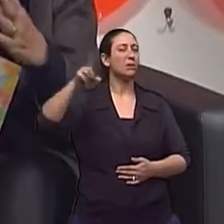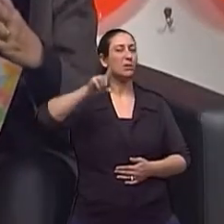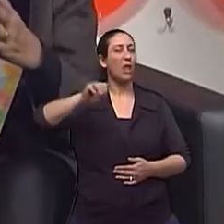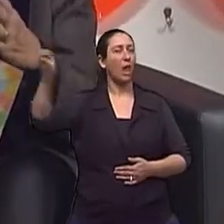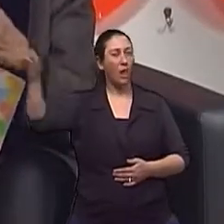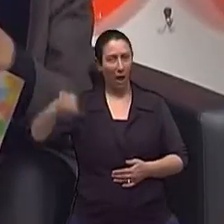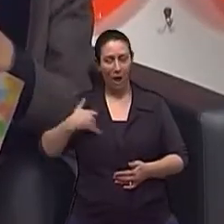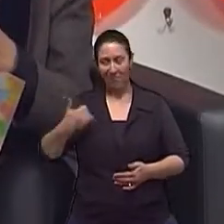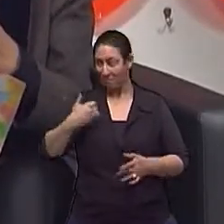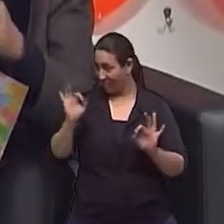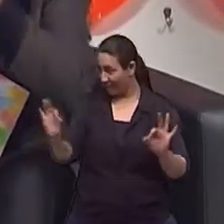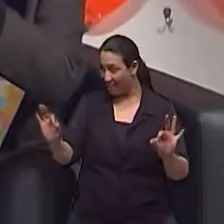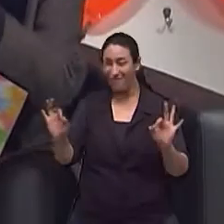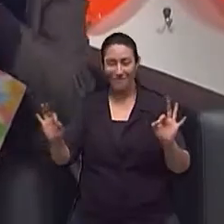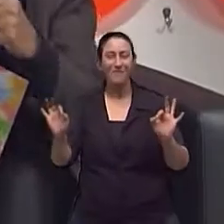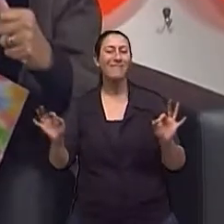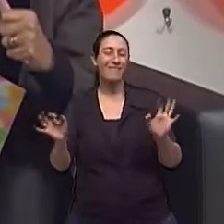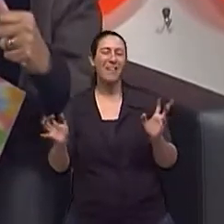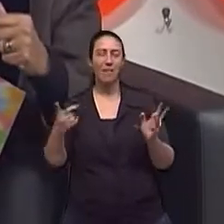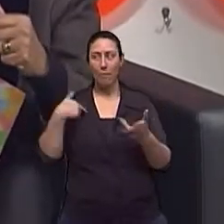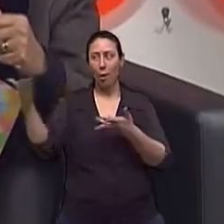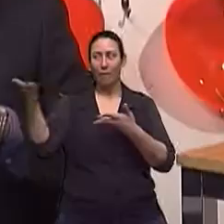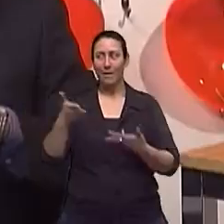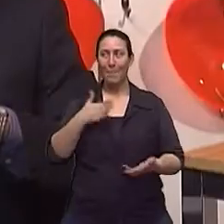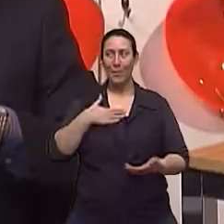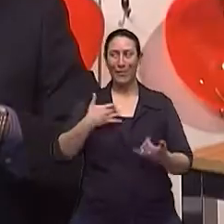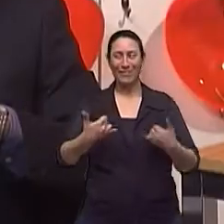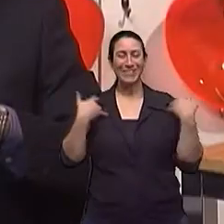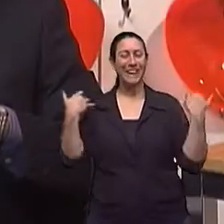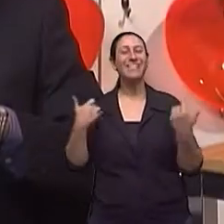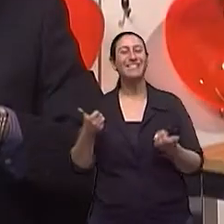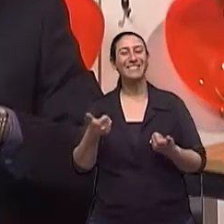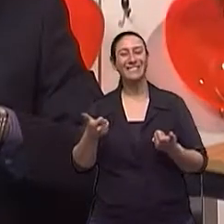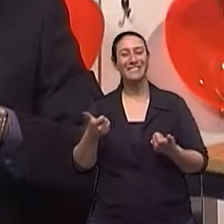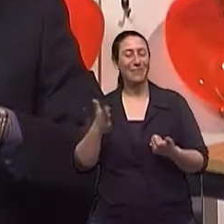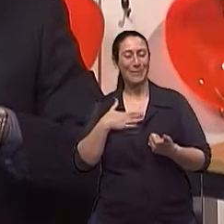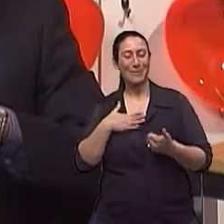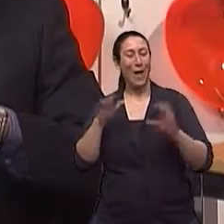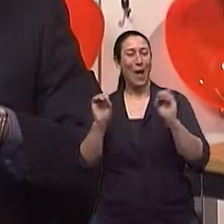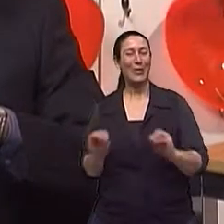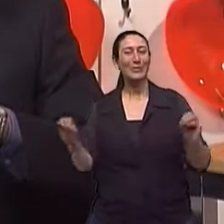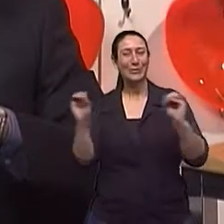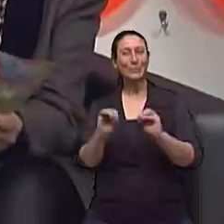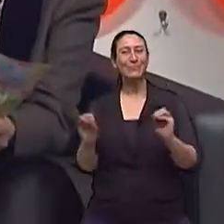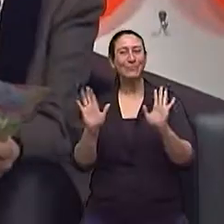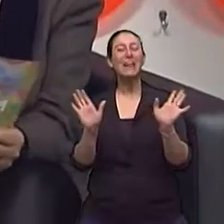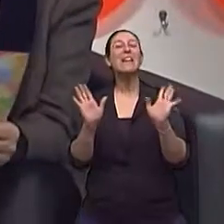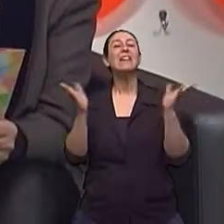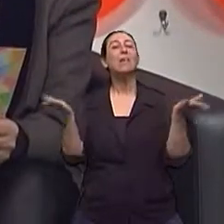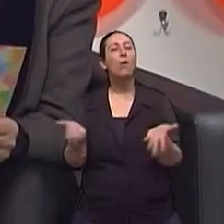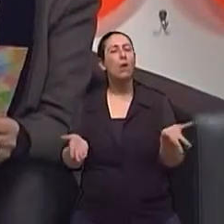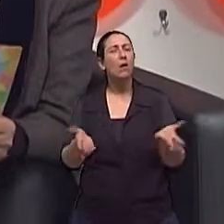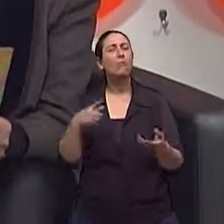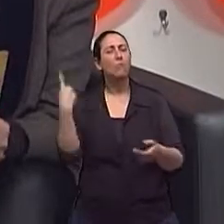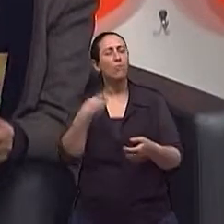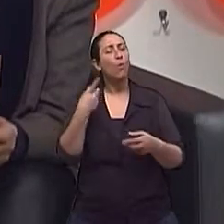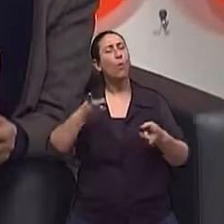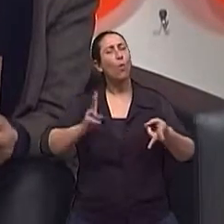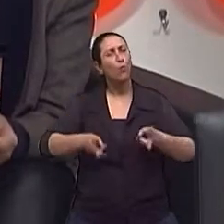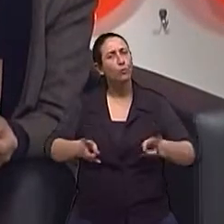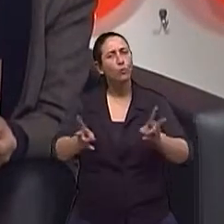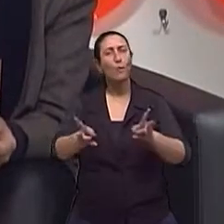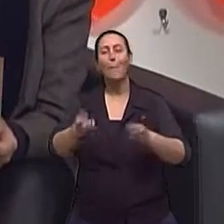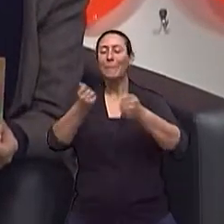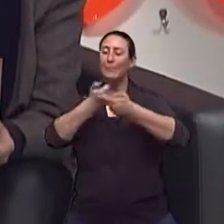certeza, né, Dr. Matheus? Eu vou lhe convidar para o meu aniversário, hein? Para mim vai ser maravilhoso. Pois é. Então, aqui a gente continua com bom